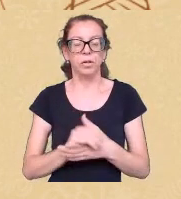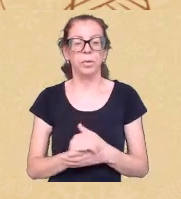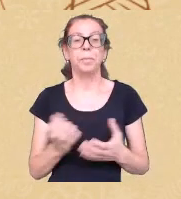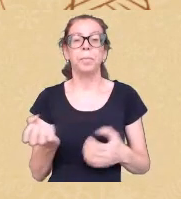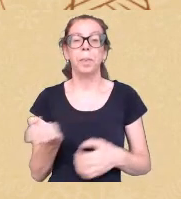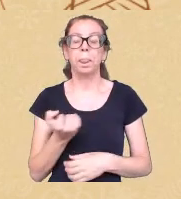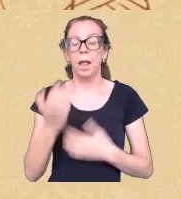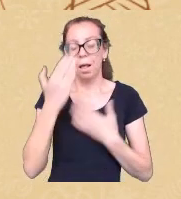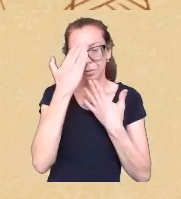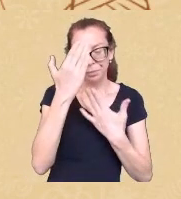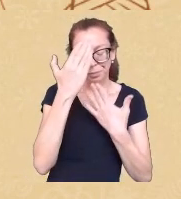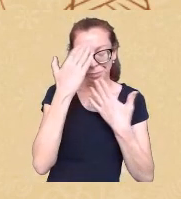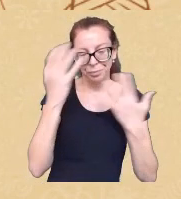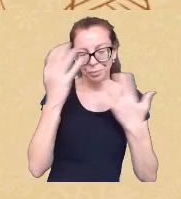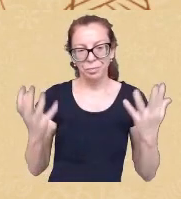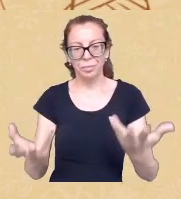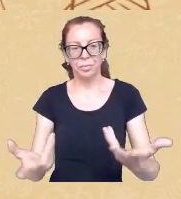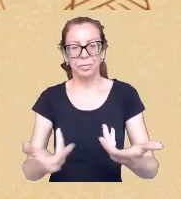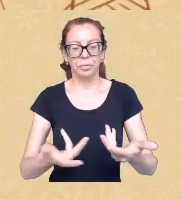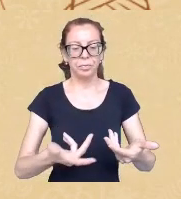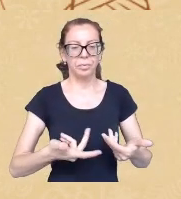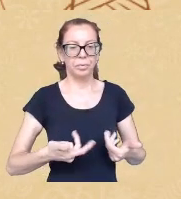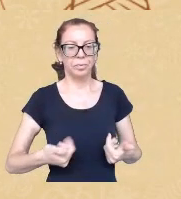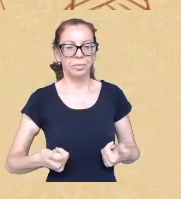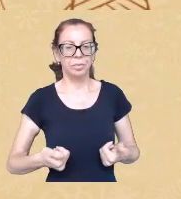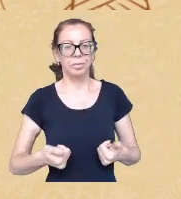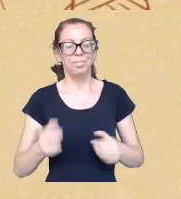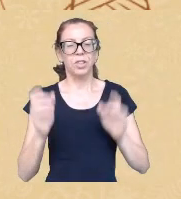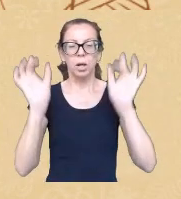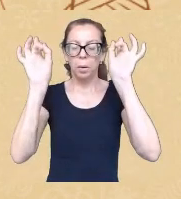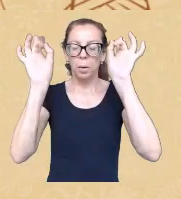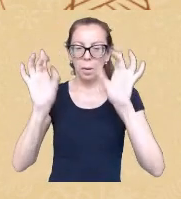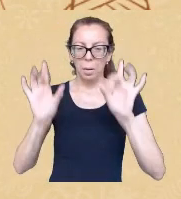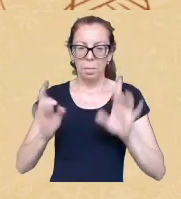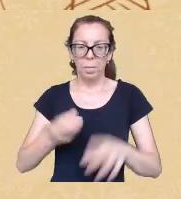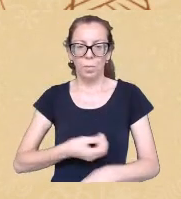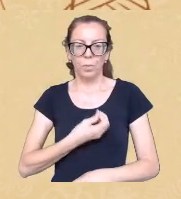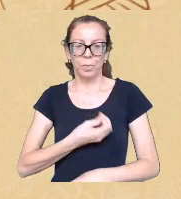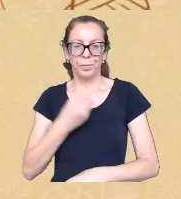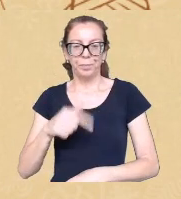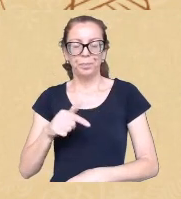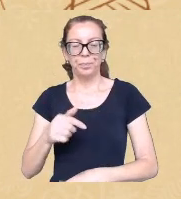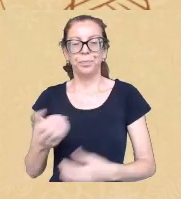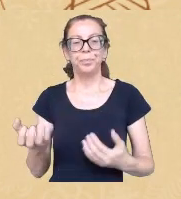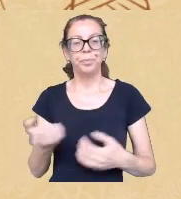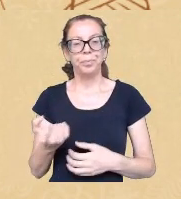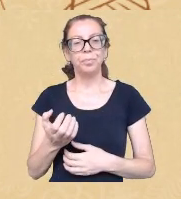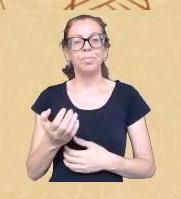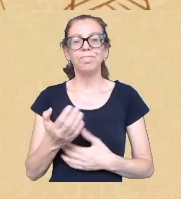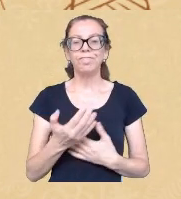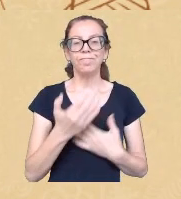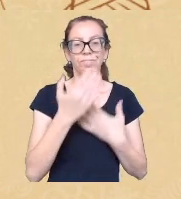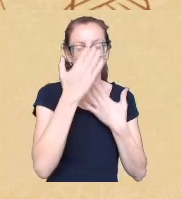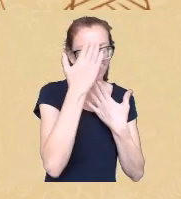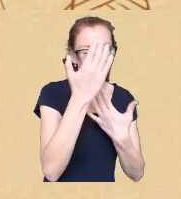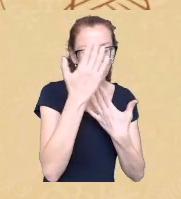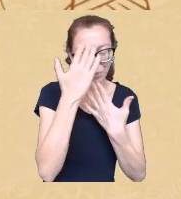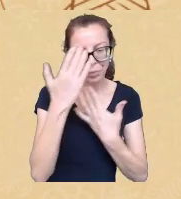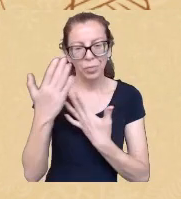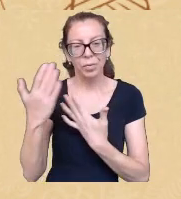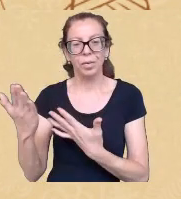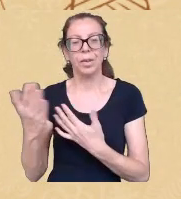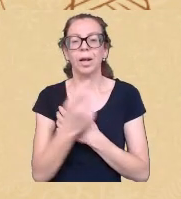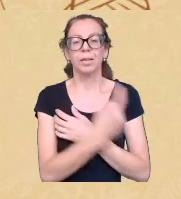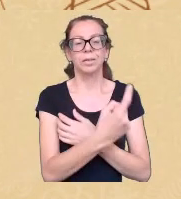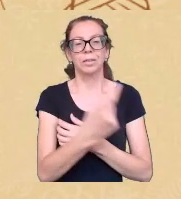convite a mim é muito especial estar aqui quero cumprimentar cada uma de vocês cada um de vocês